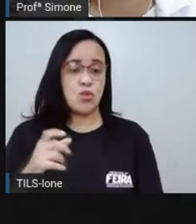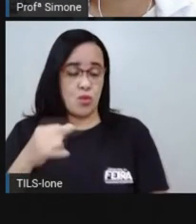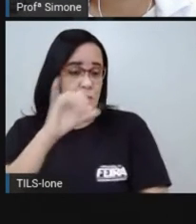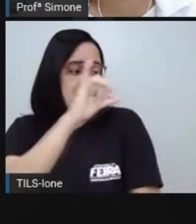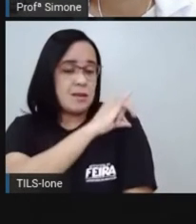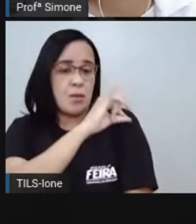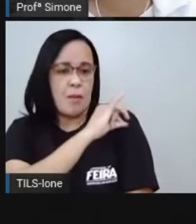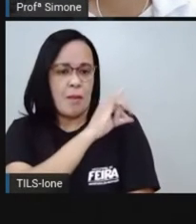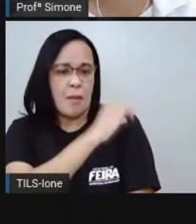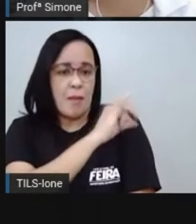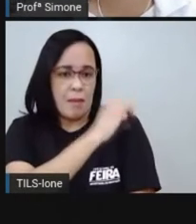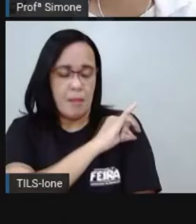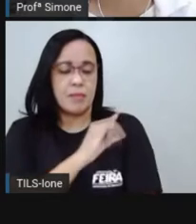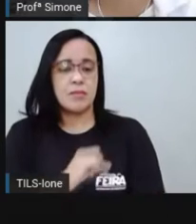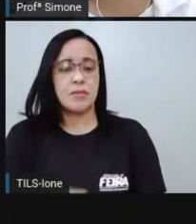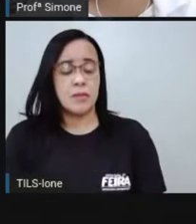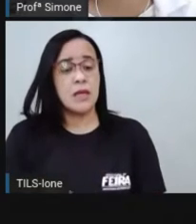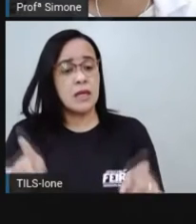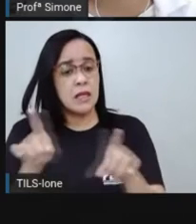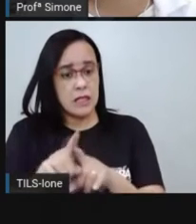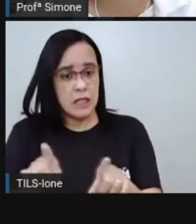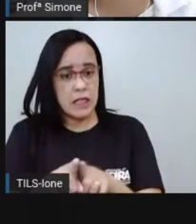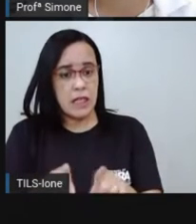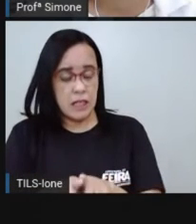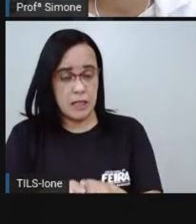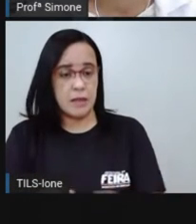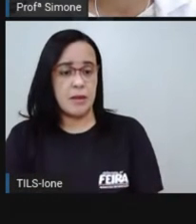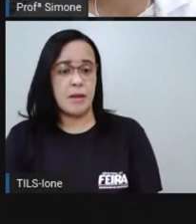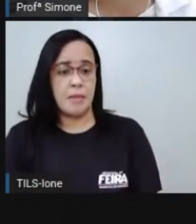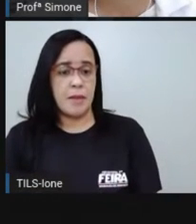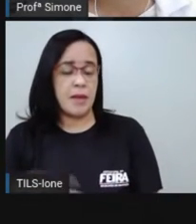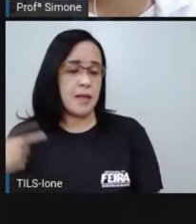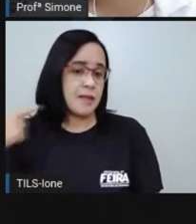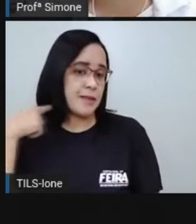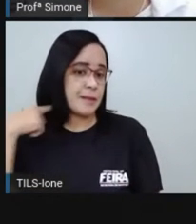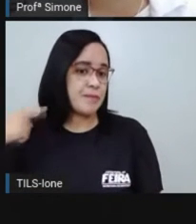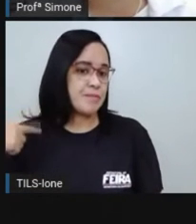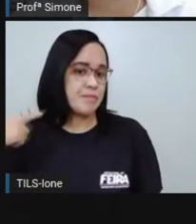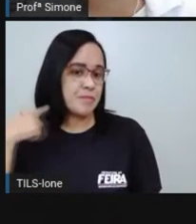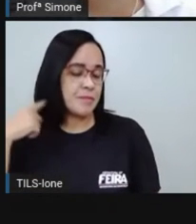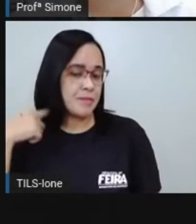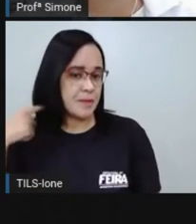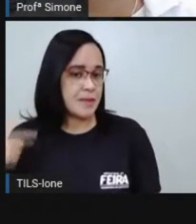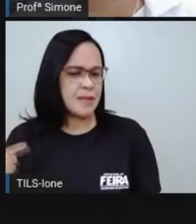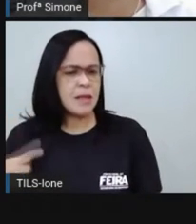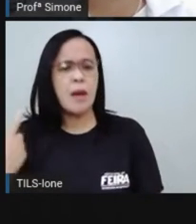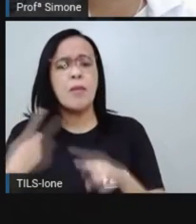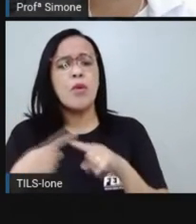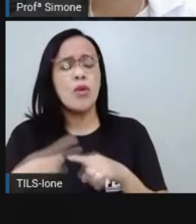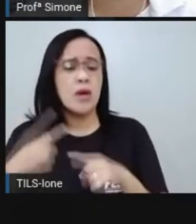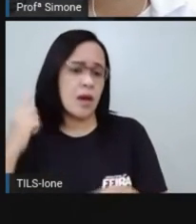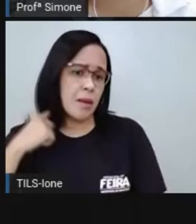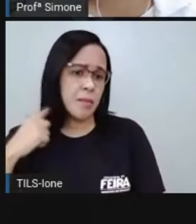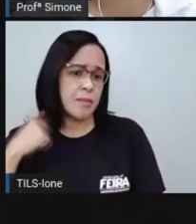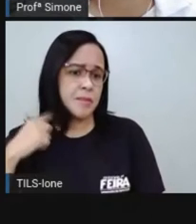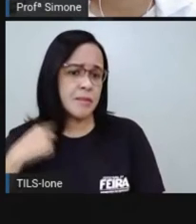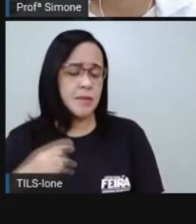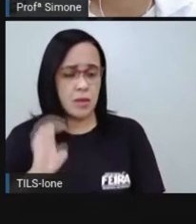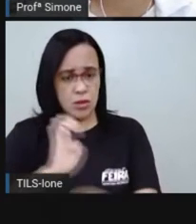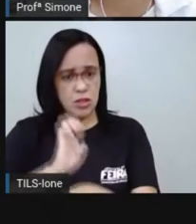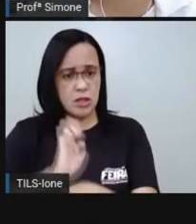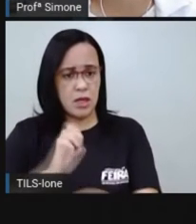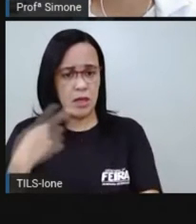Gerais. Por isso, república do café com leite. Nesse período de 1894 a 1930,